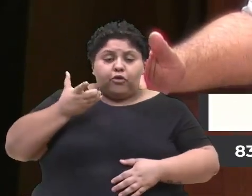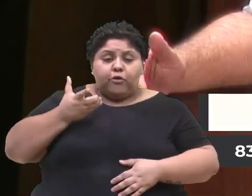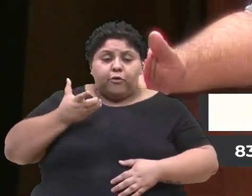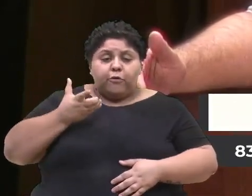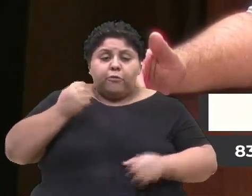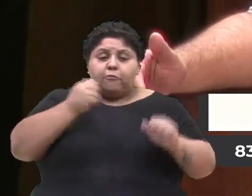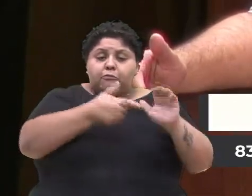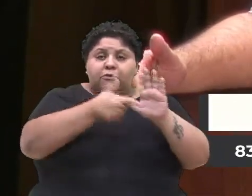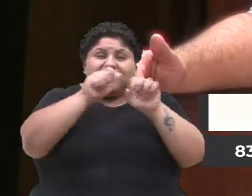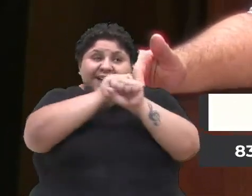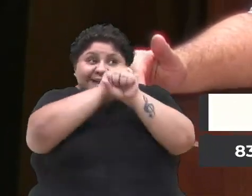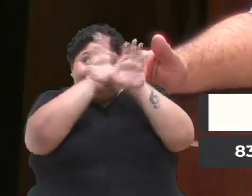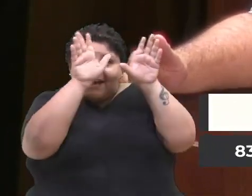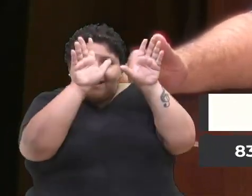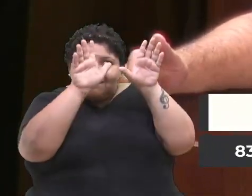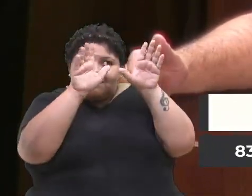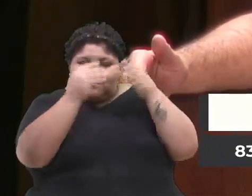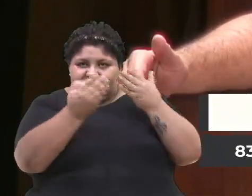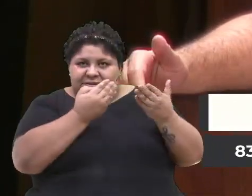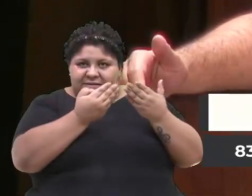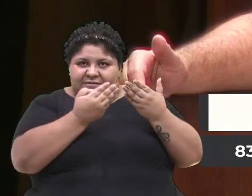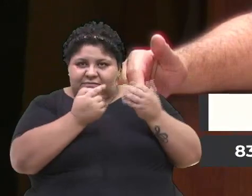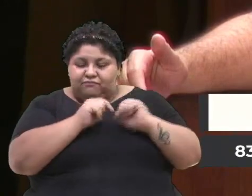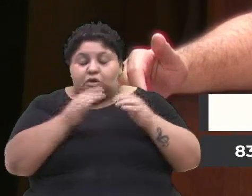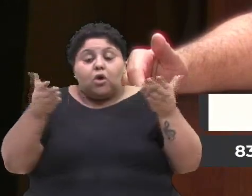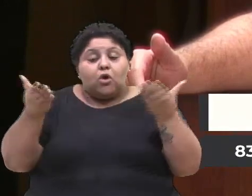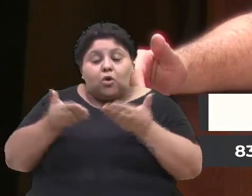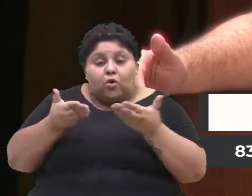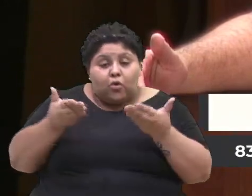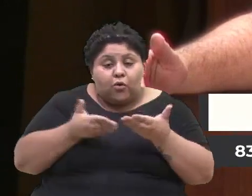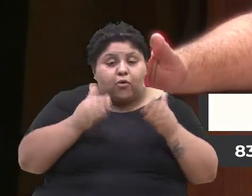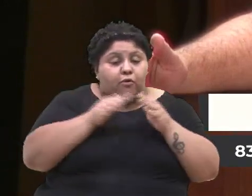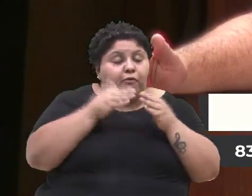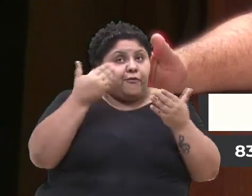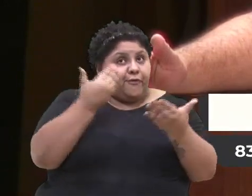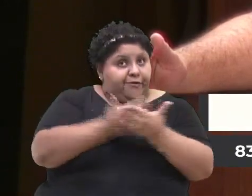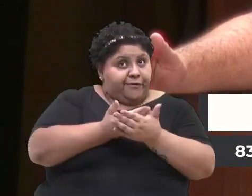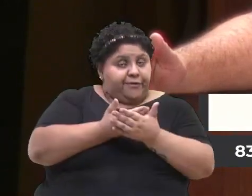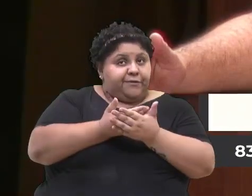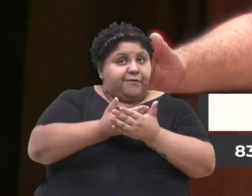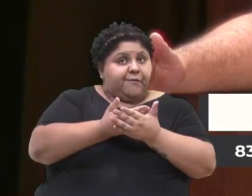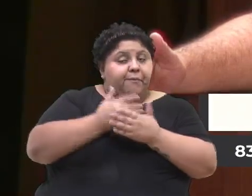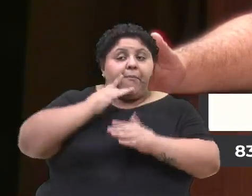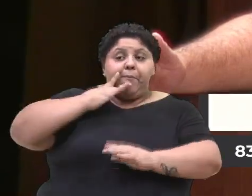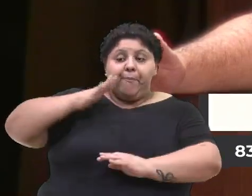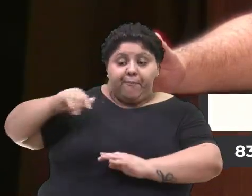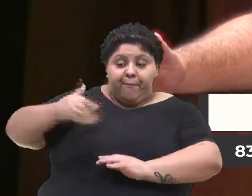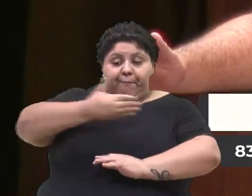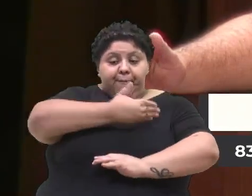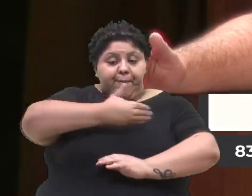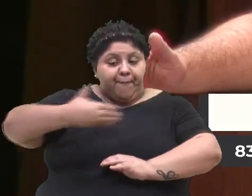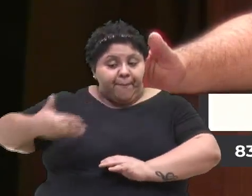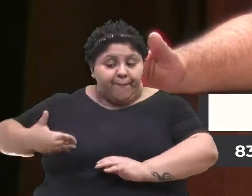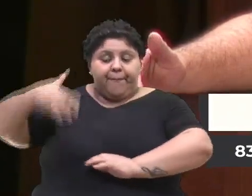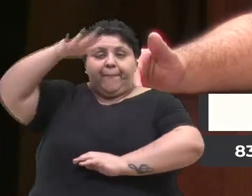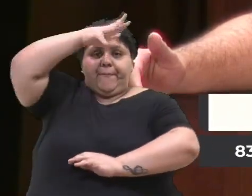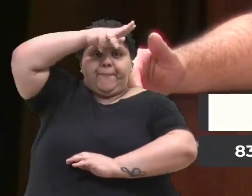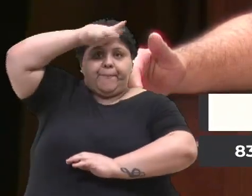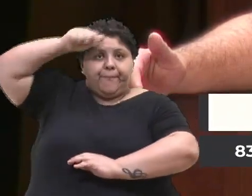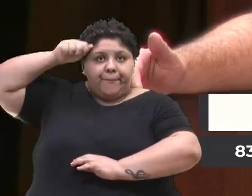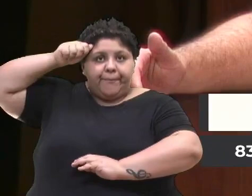discussão. hoje, as escolas de educação infantil públicas municipais, elas são